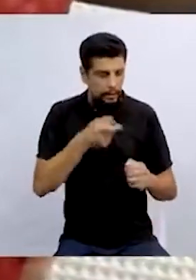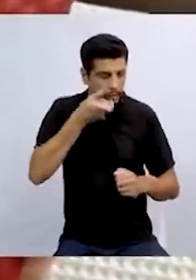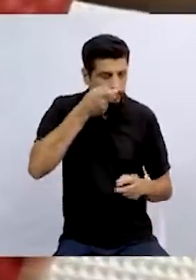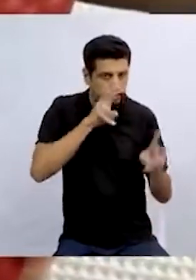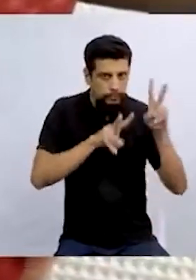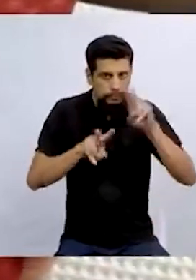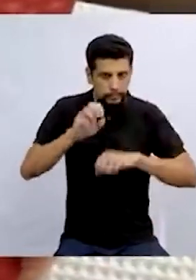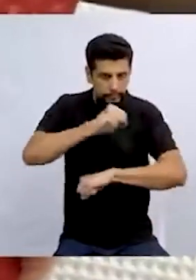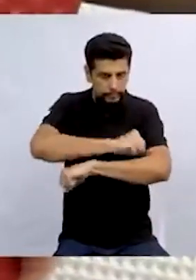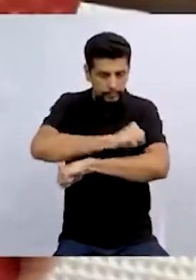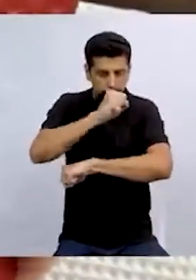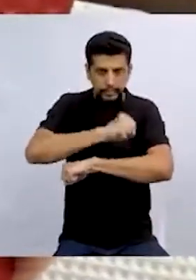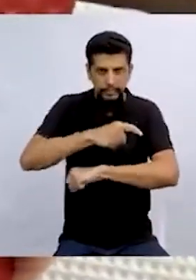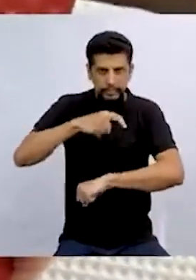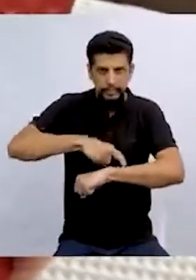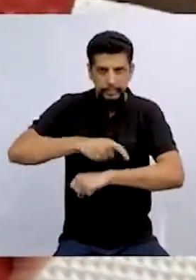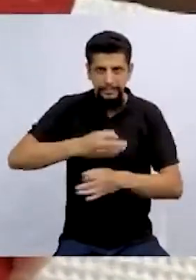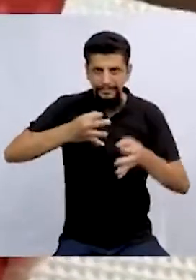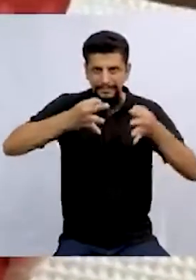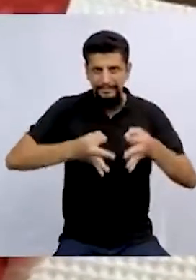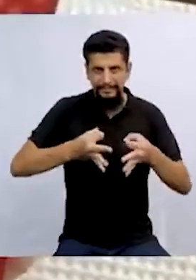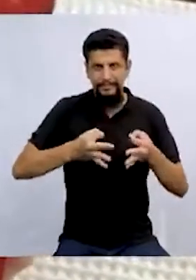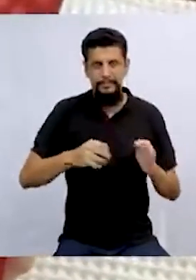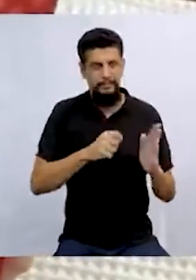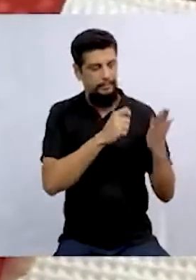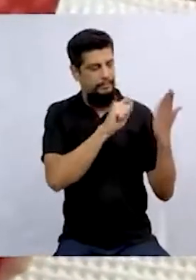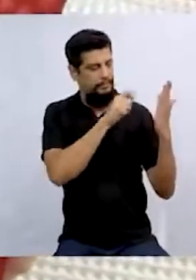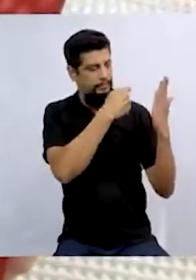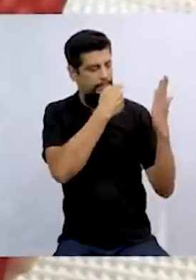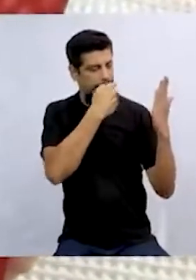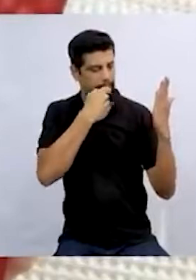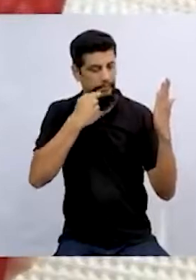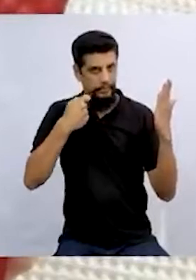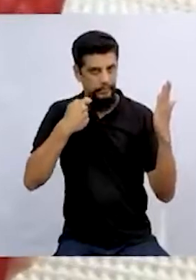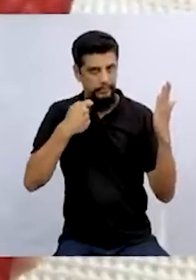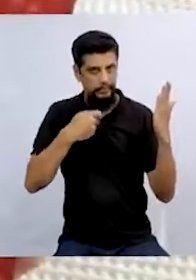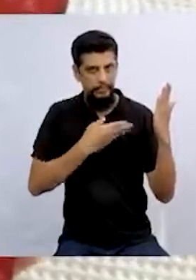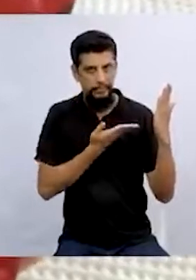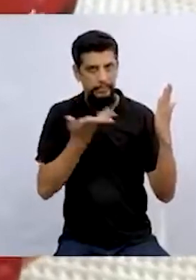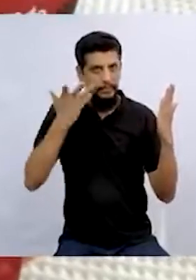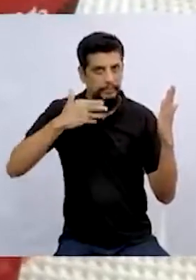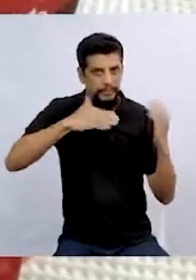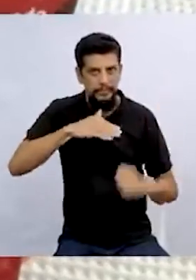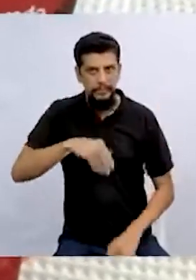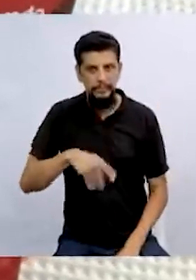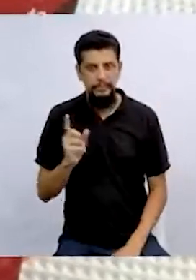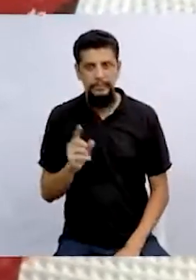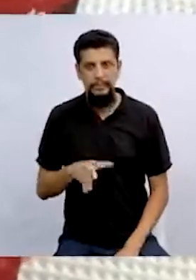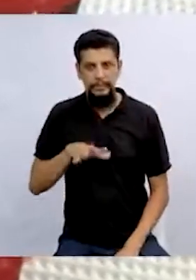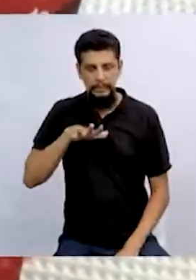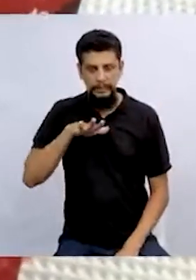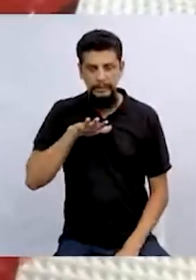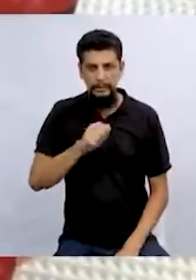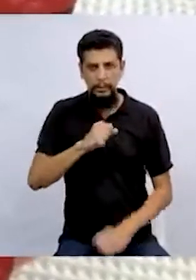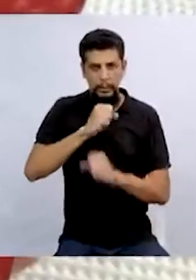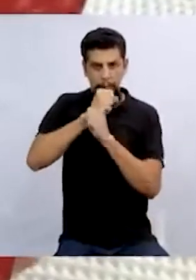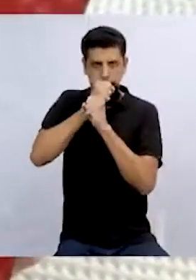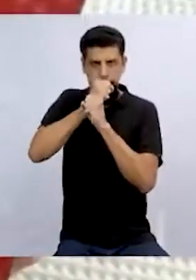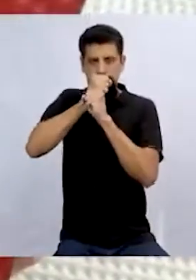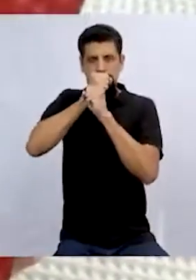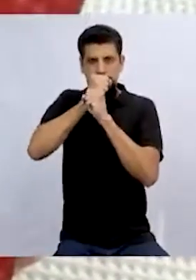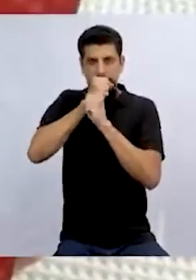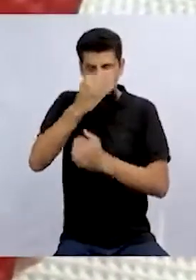pela janela e no momento exato do ritual, o ritual de passar batom, as crianças tocavam berrante.